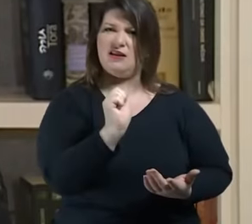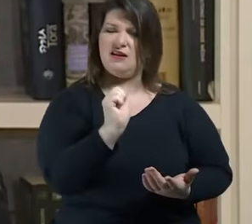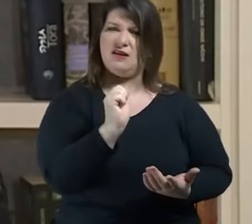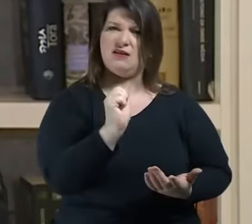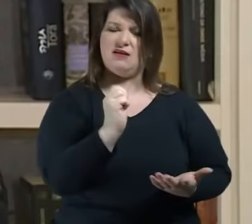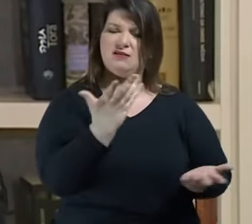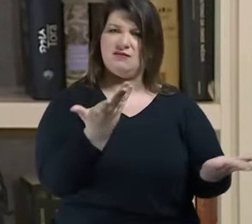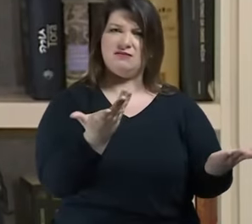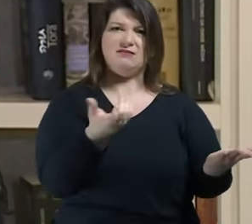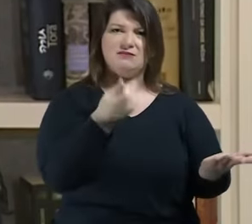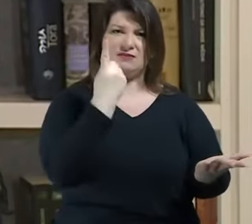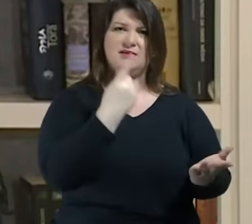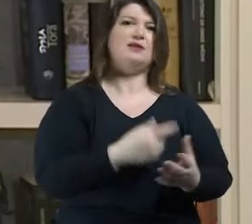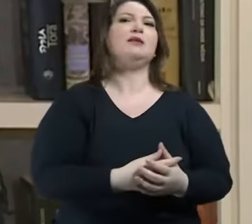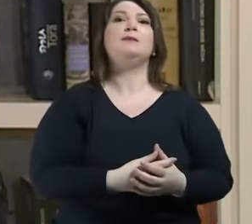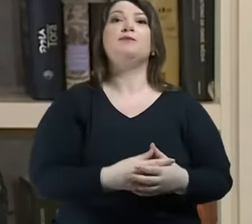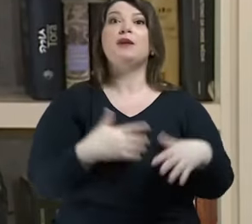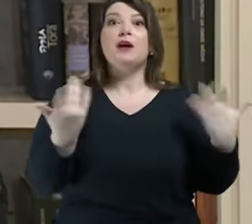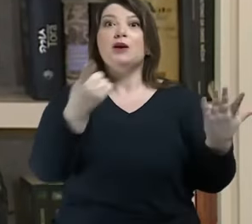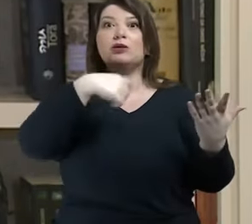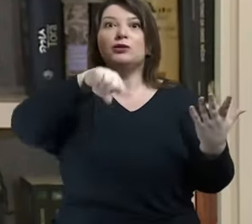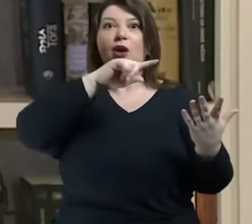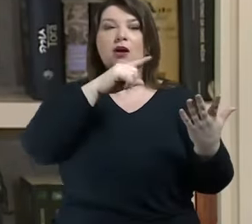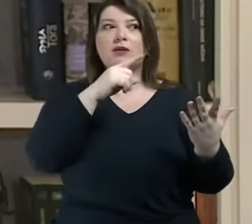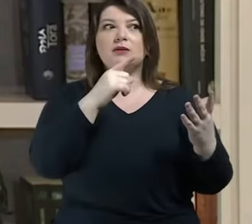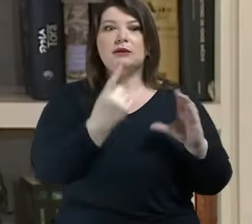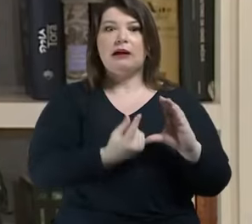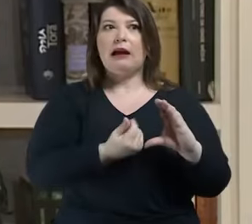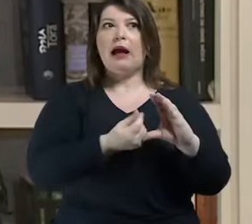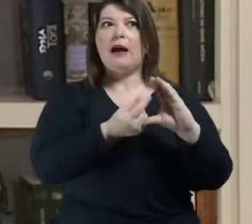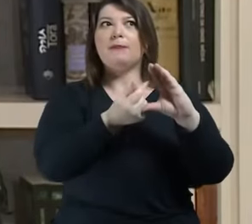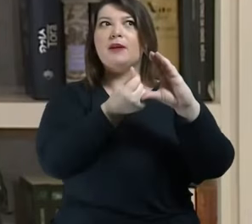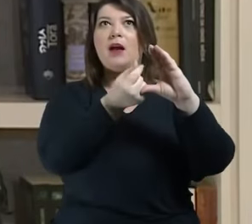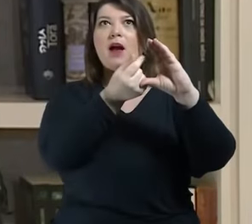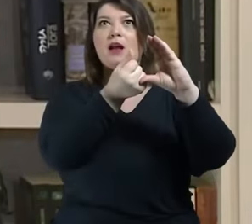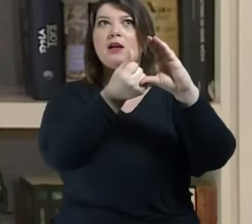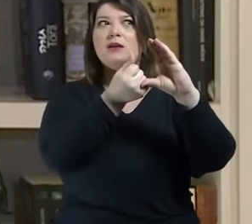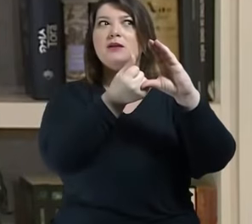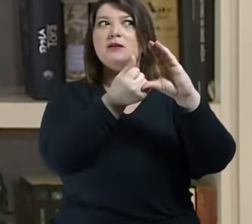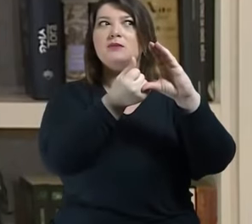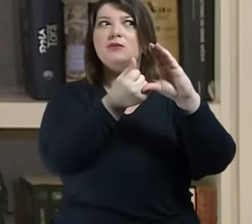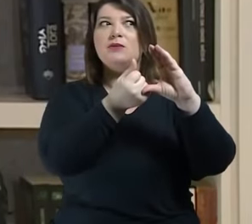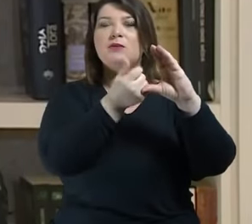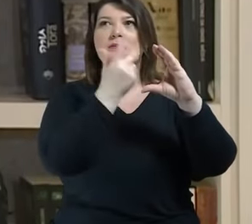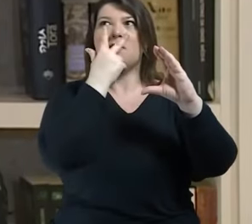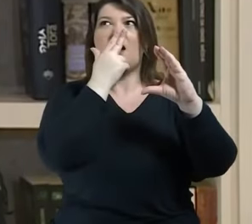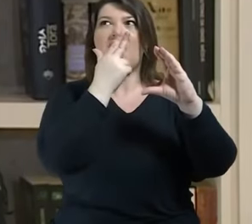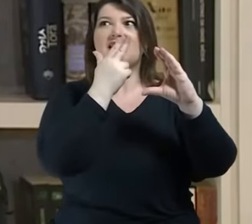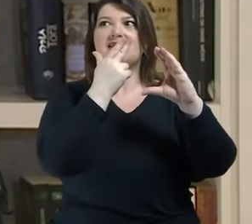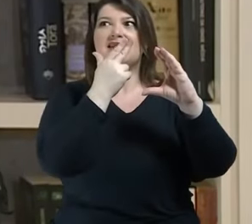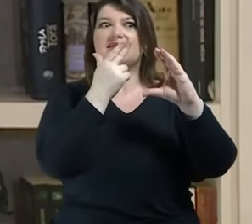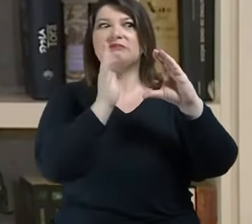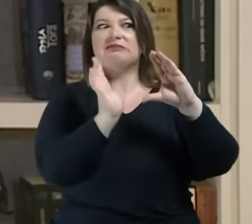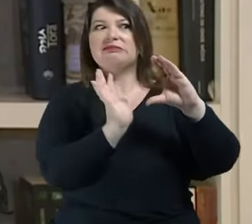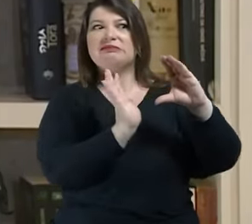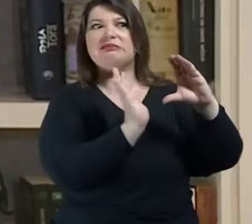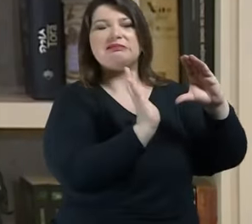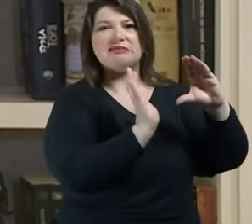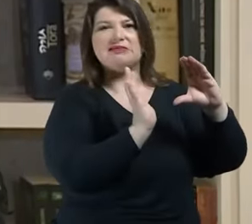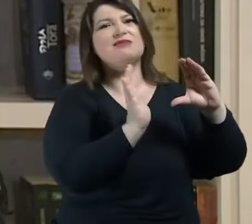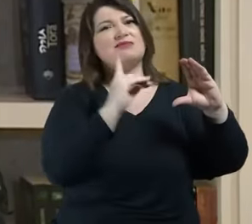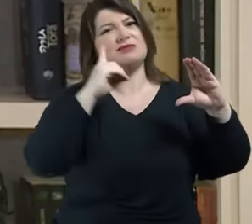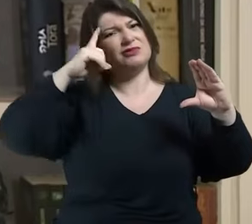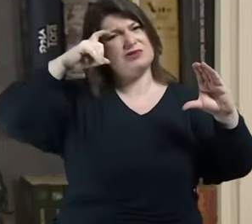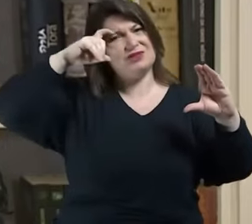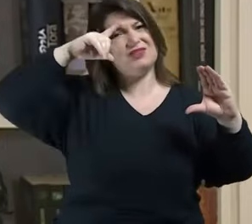do capitalismo você precisa colocar no cartão em dez vezes você precisa ter dinheiro para poder criticar o